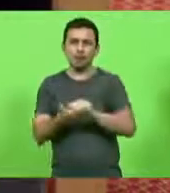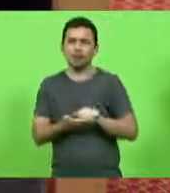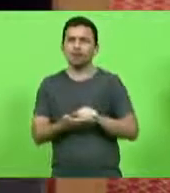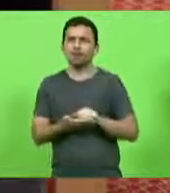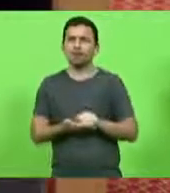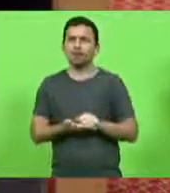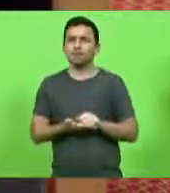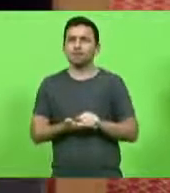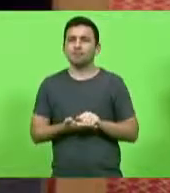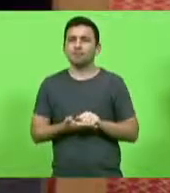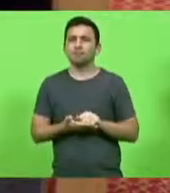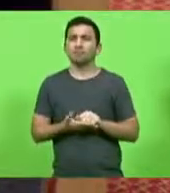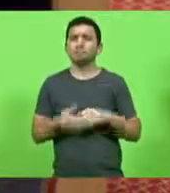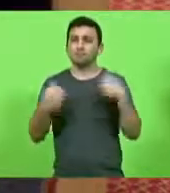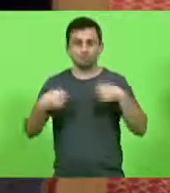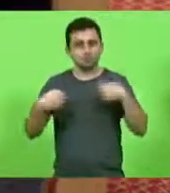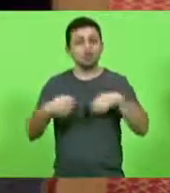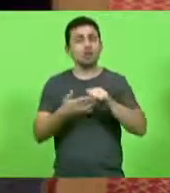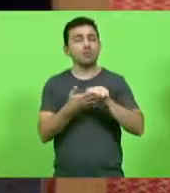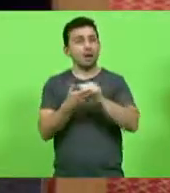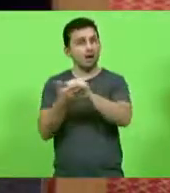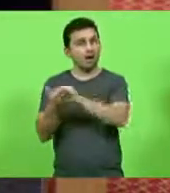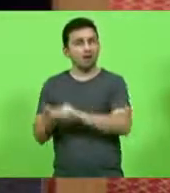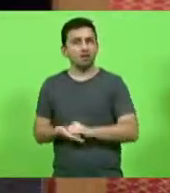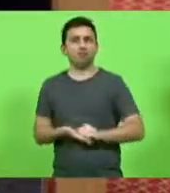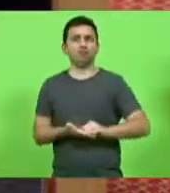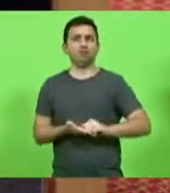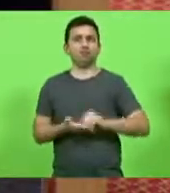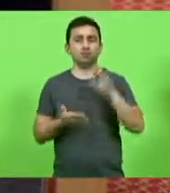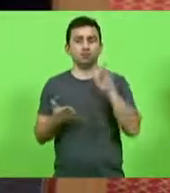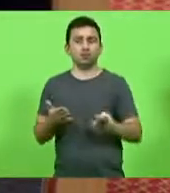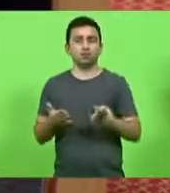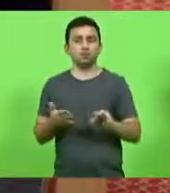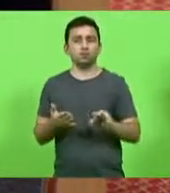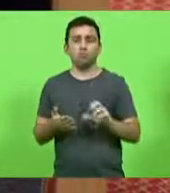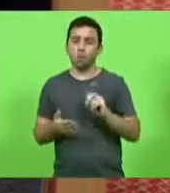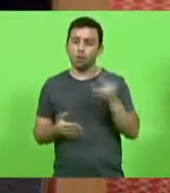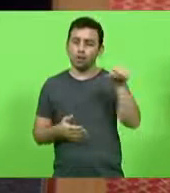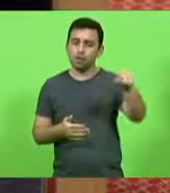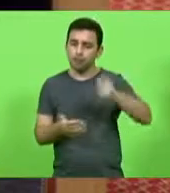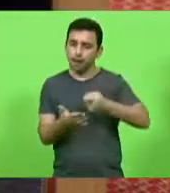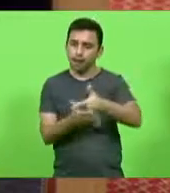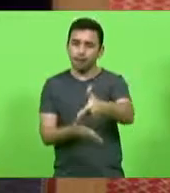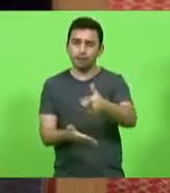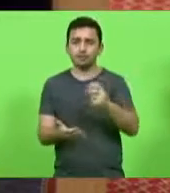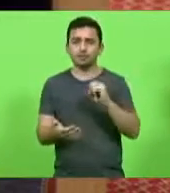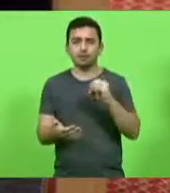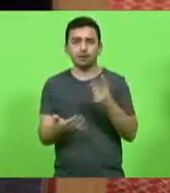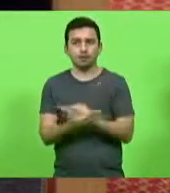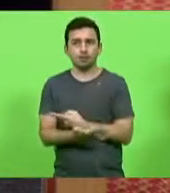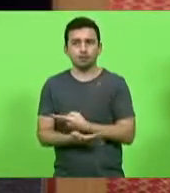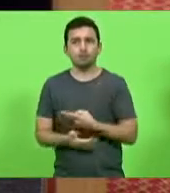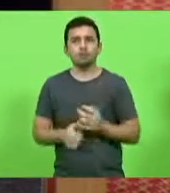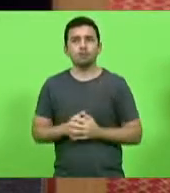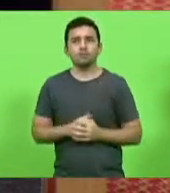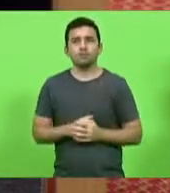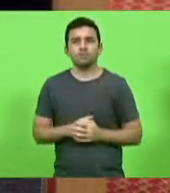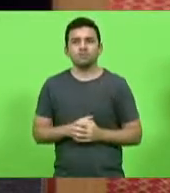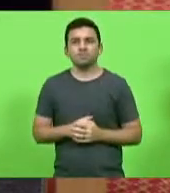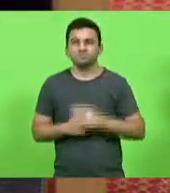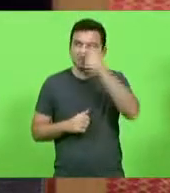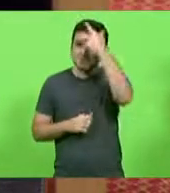mínimo, o que tem que fazer isso aí é apagar, ou pagar os danos que ocorreram. Esse pessoal